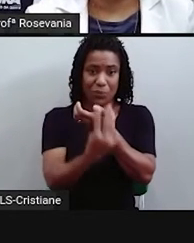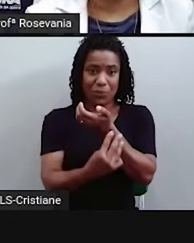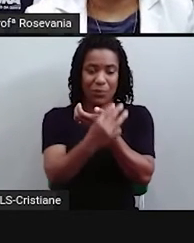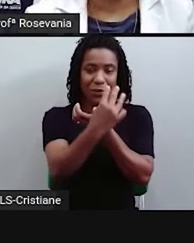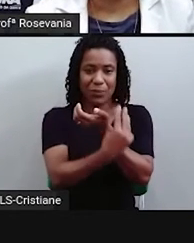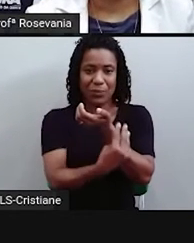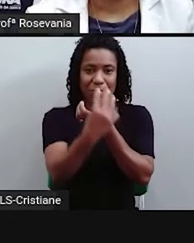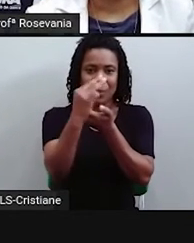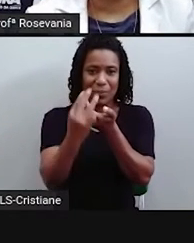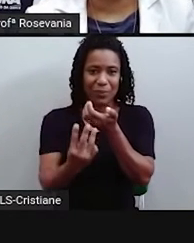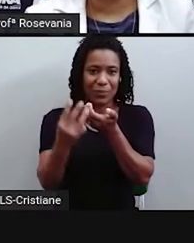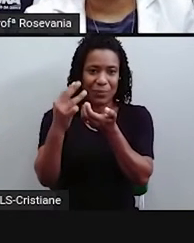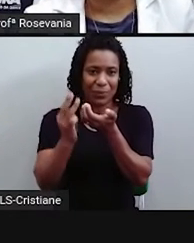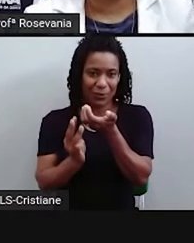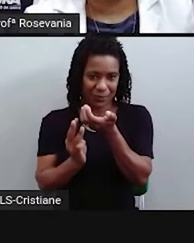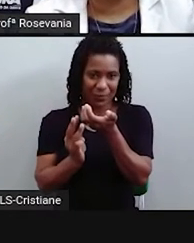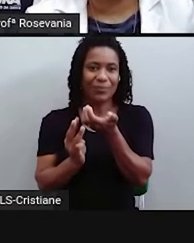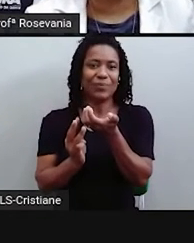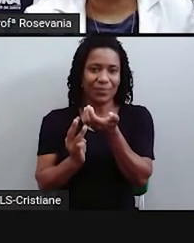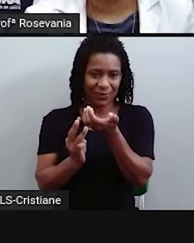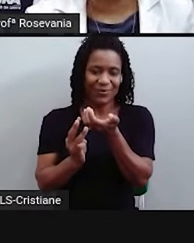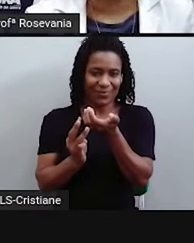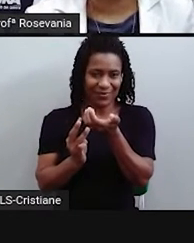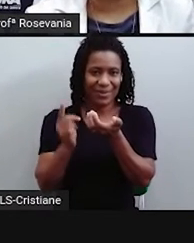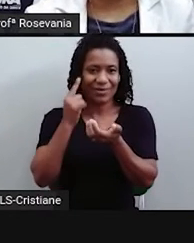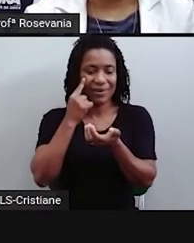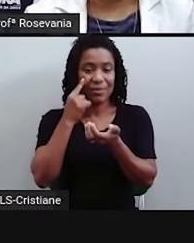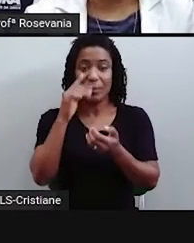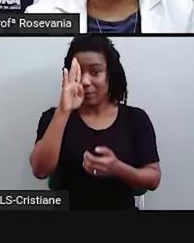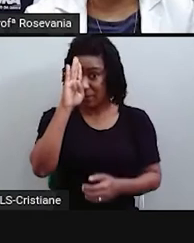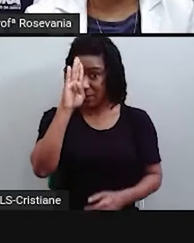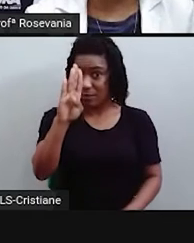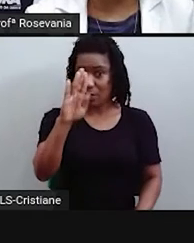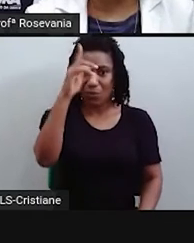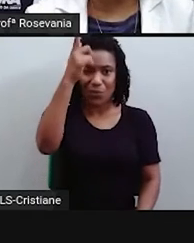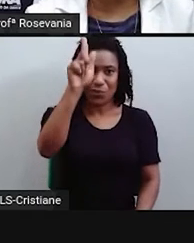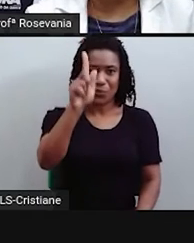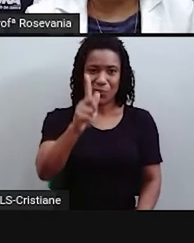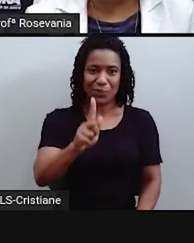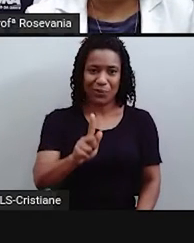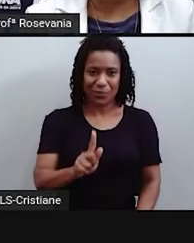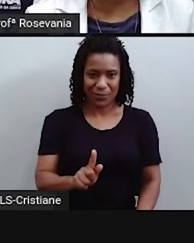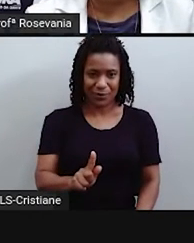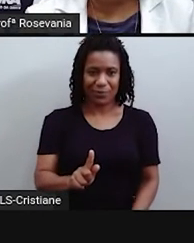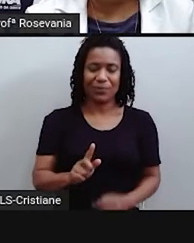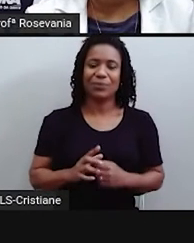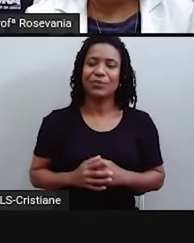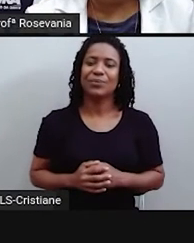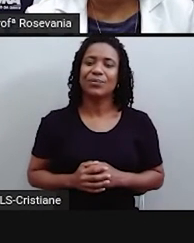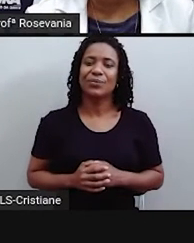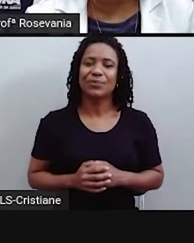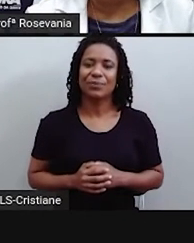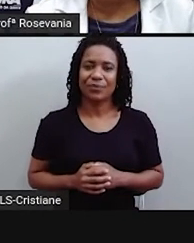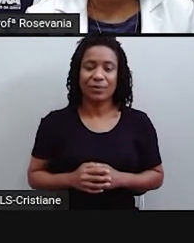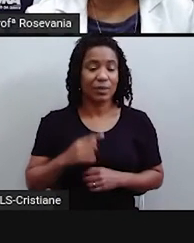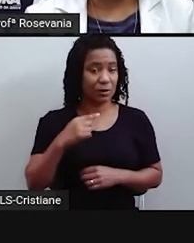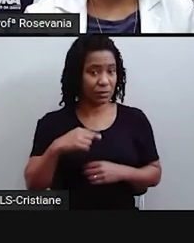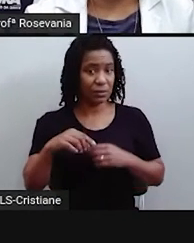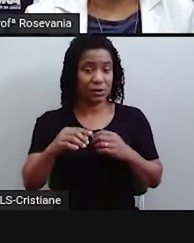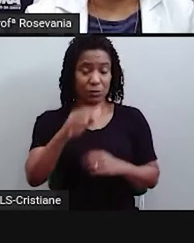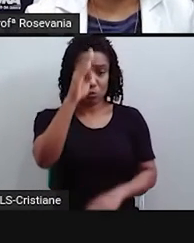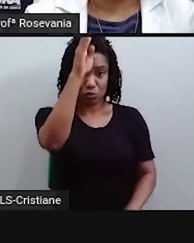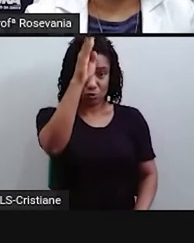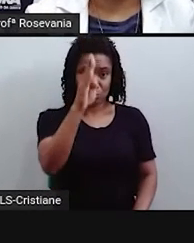semicírculos partindo do meridiano de Greenwich. Então, se aqui, esse é o meu ponto zero,